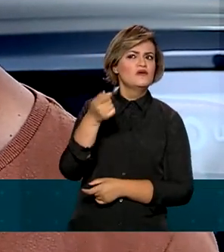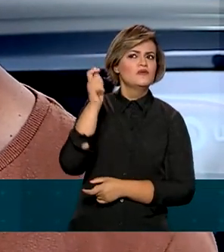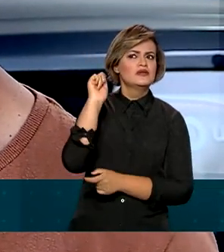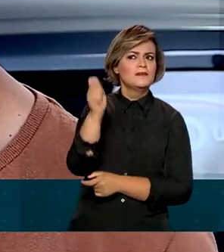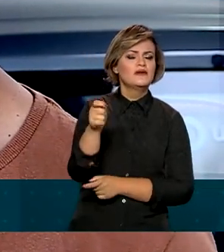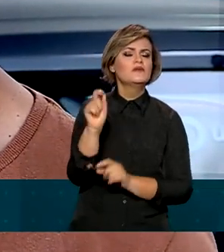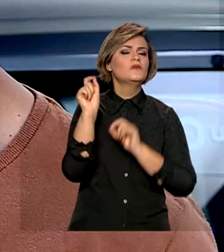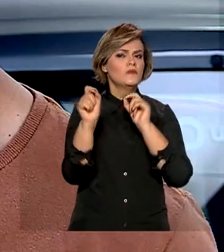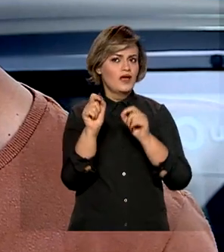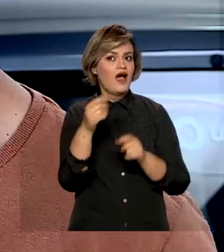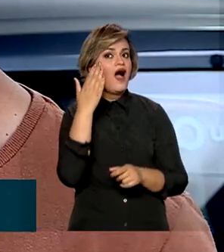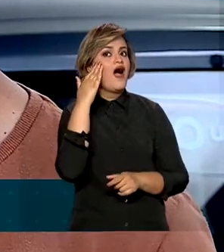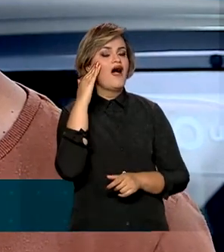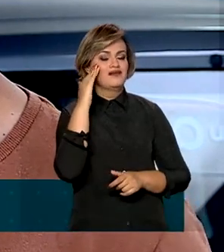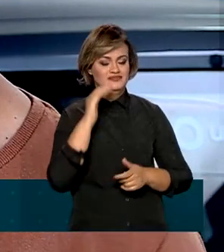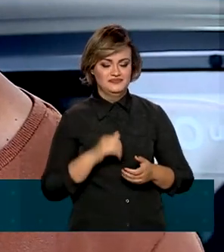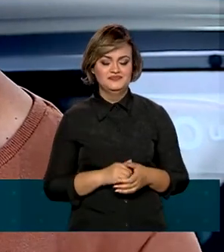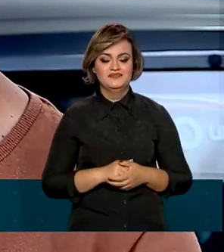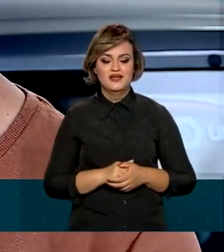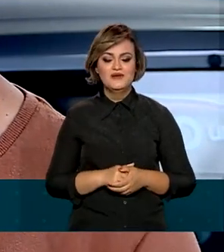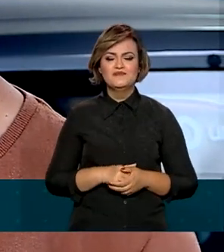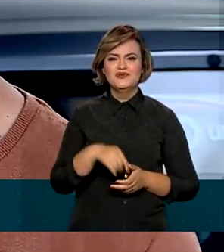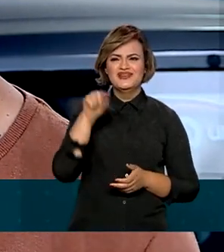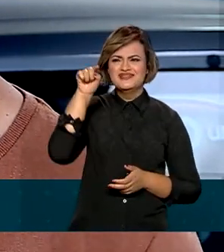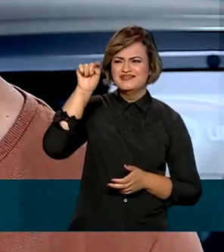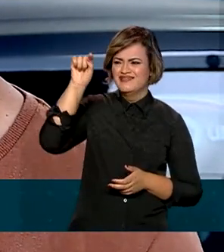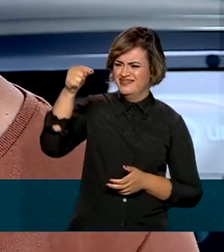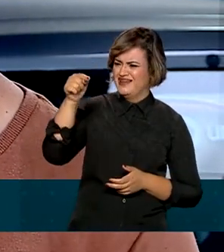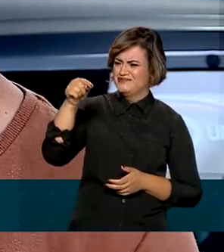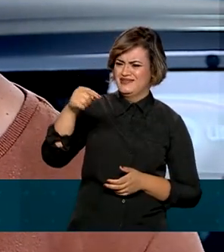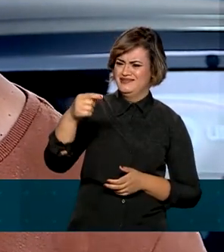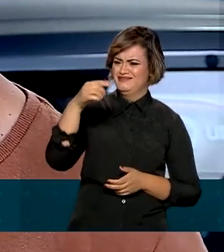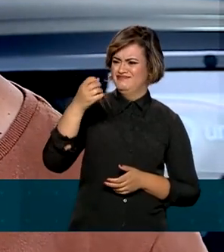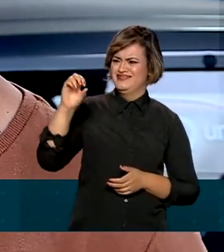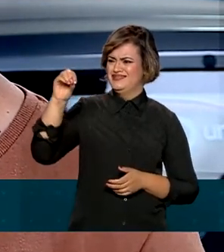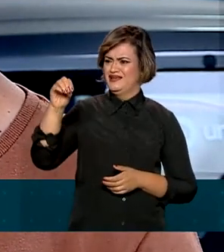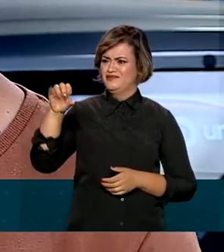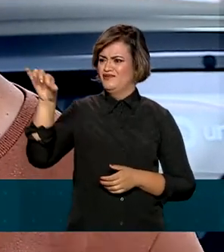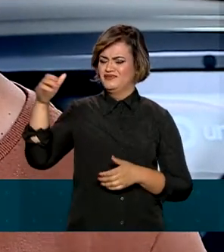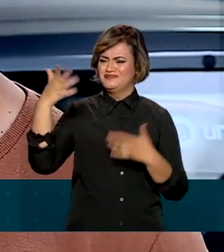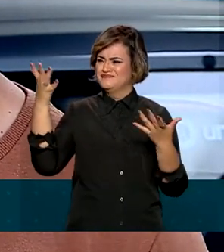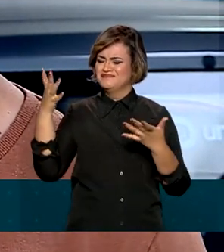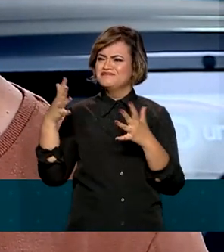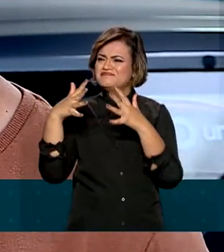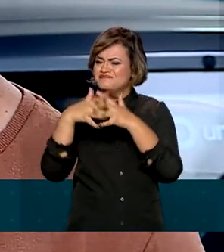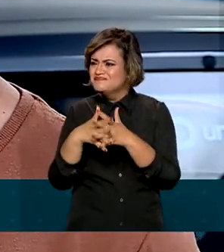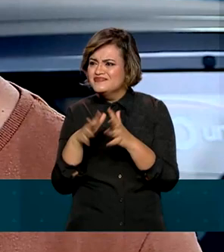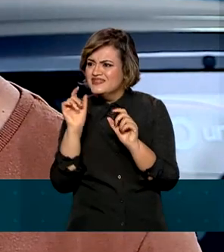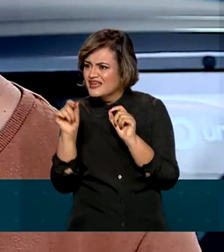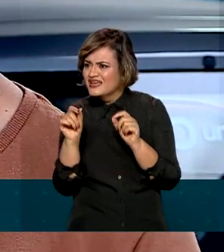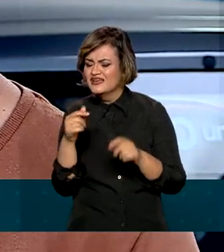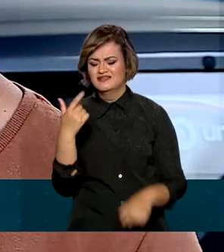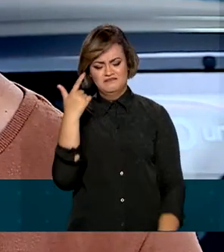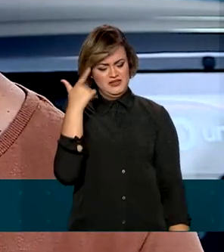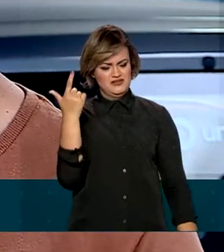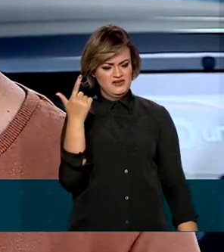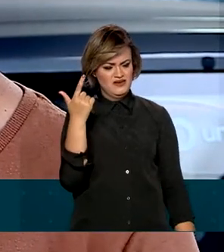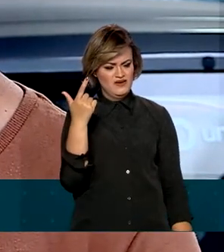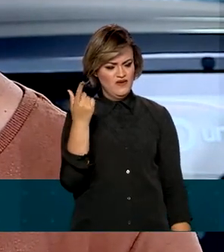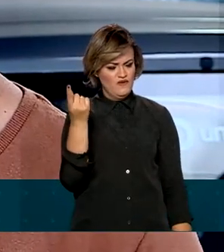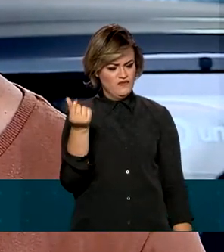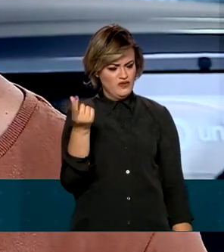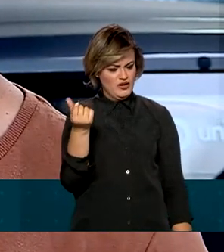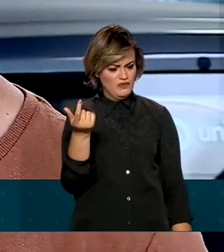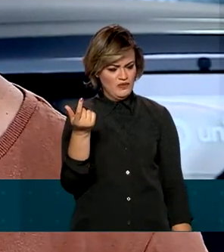estamos pagando no preço do combustível, né? Que esse novinho a mais aí no final, ou um zerinho a mais, às vezes te induz a pensar que o preço ao qual